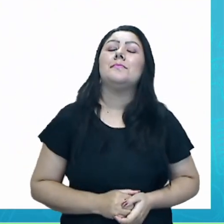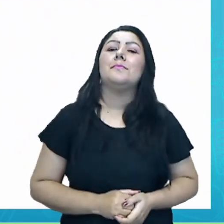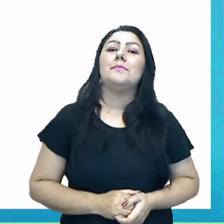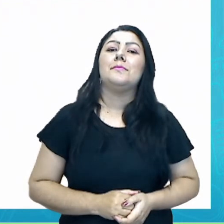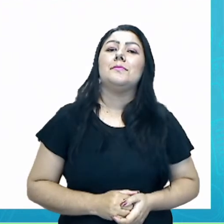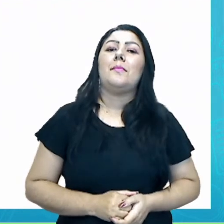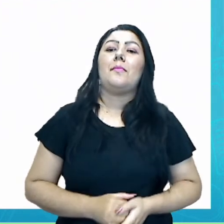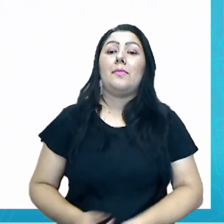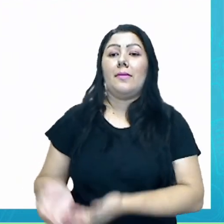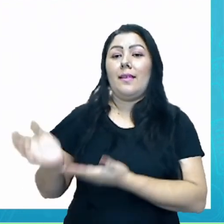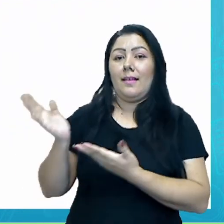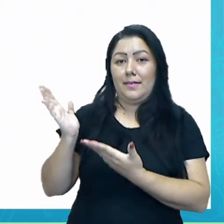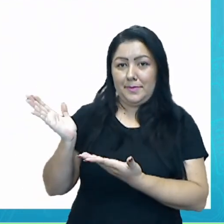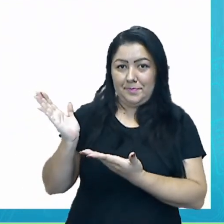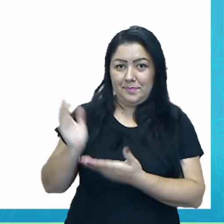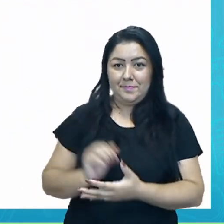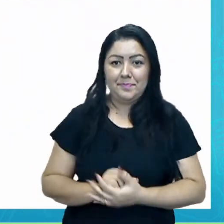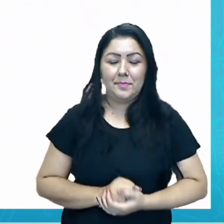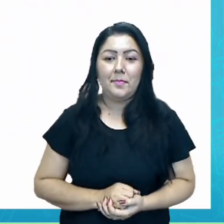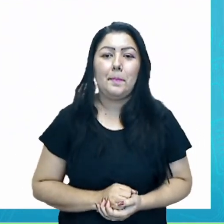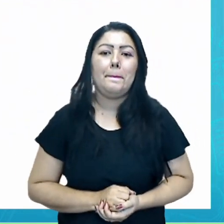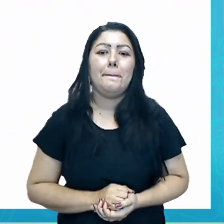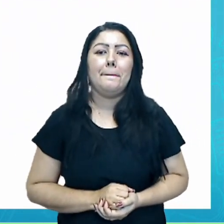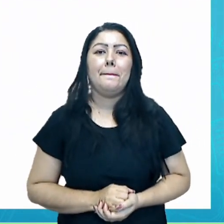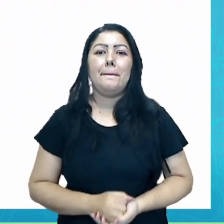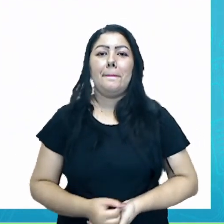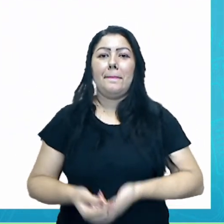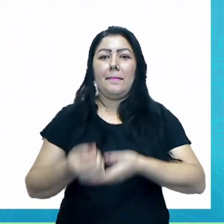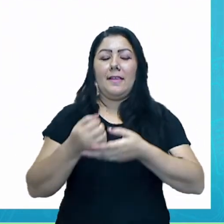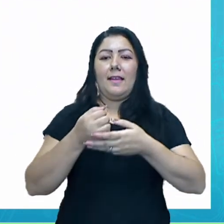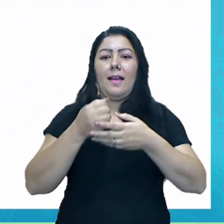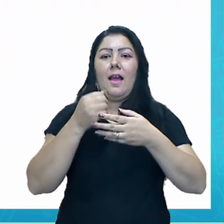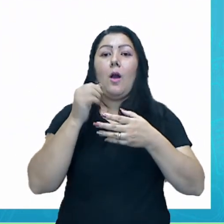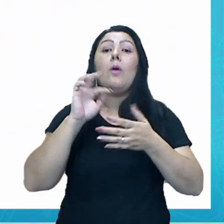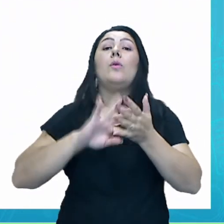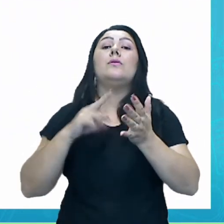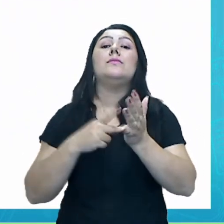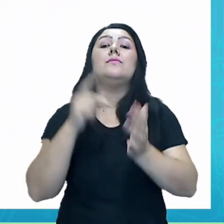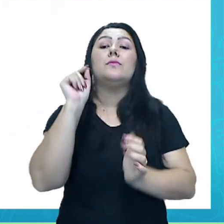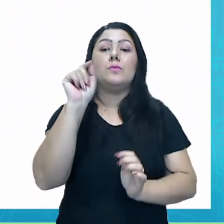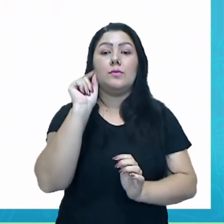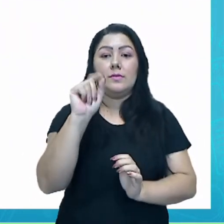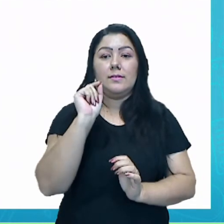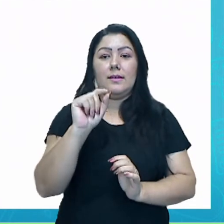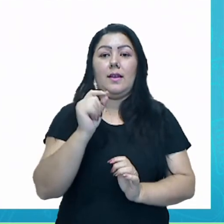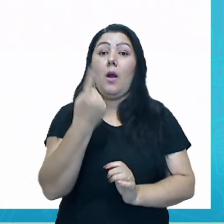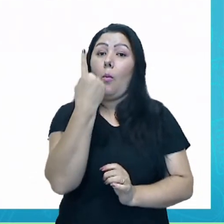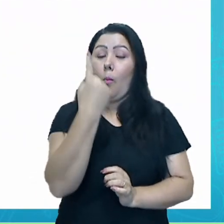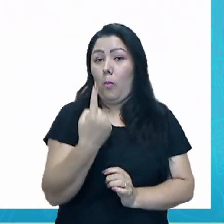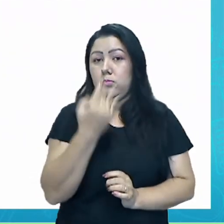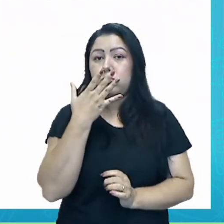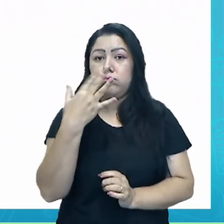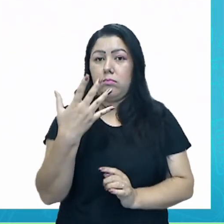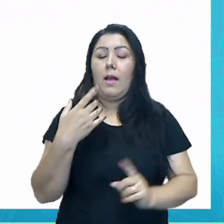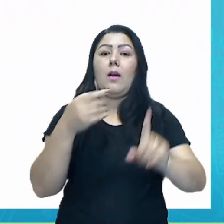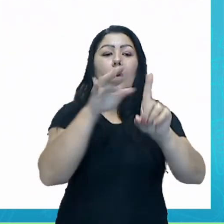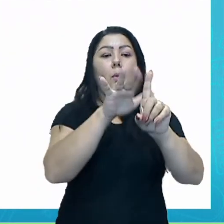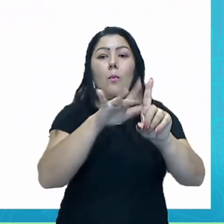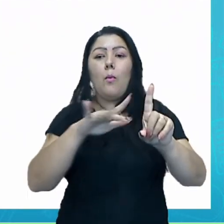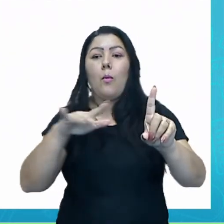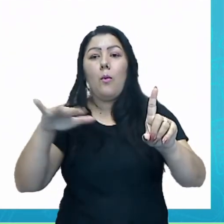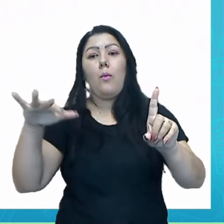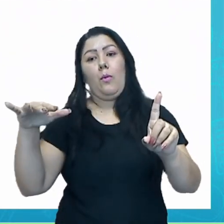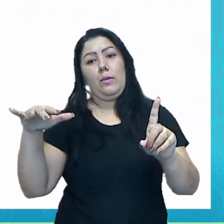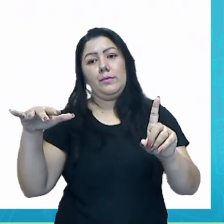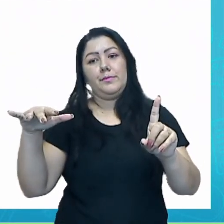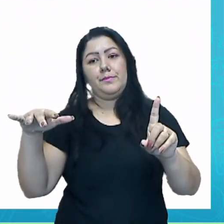Quando a gente fala de tonalidade, é a variação tonal de uma cor, que pode ser conseguida num processo da escala degradê.